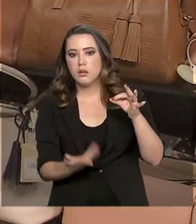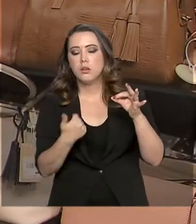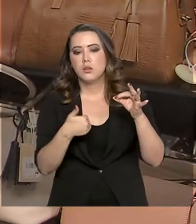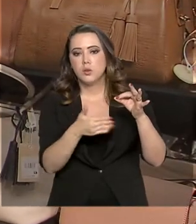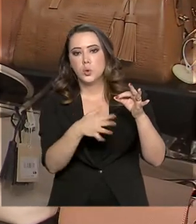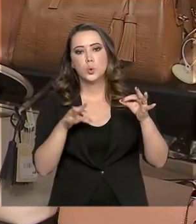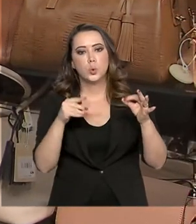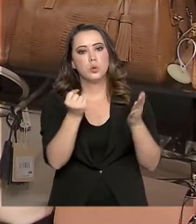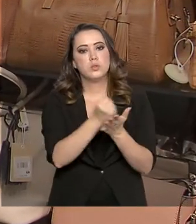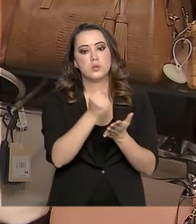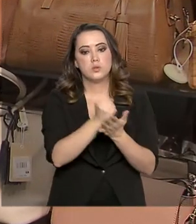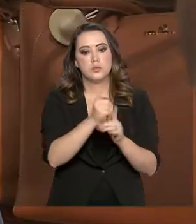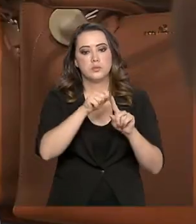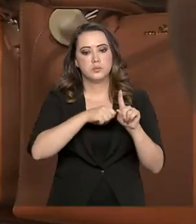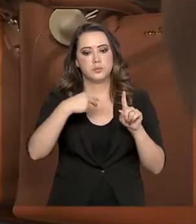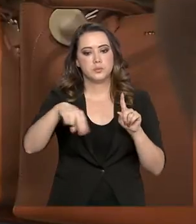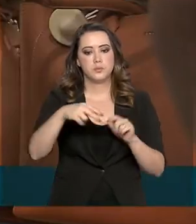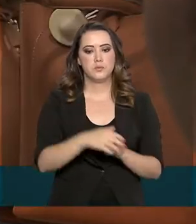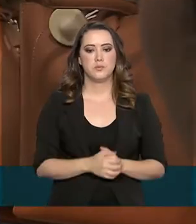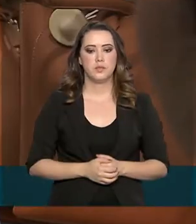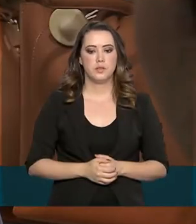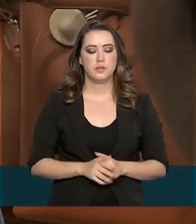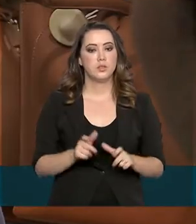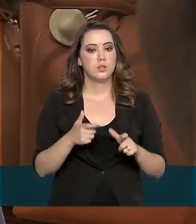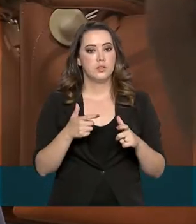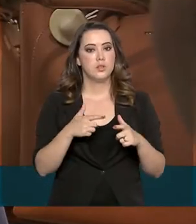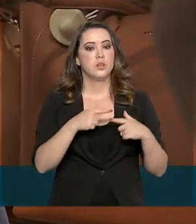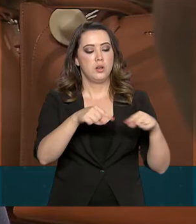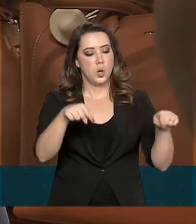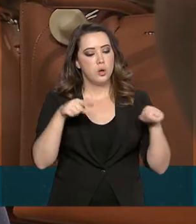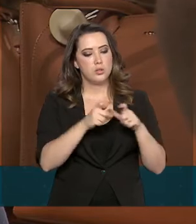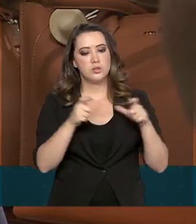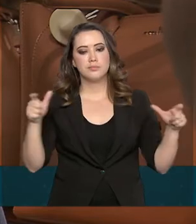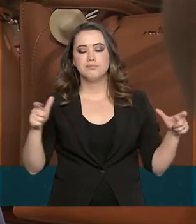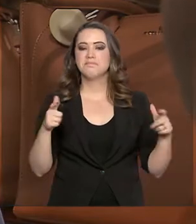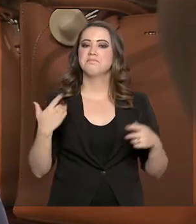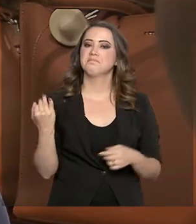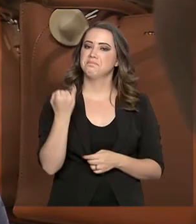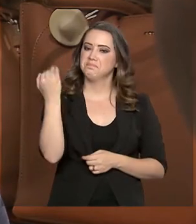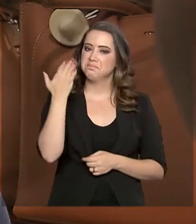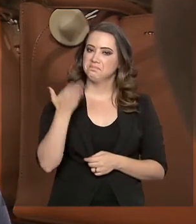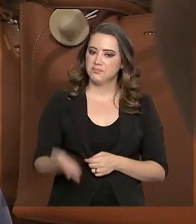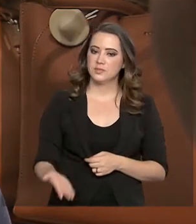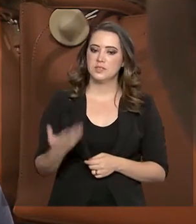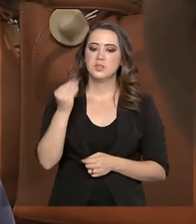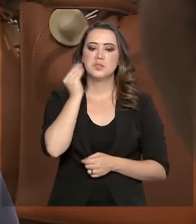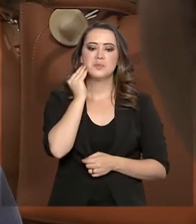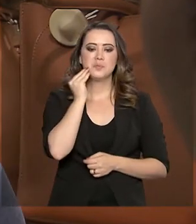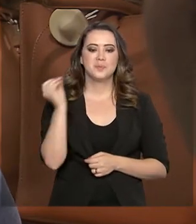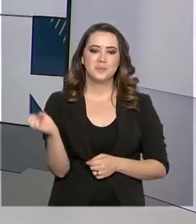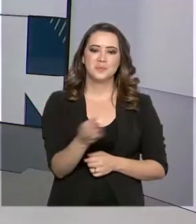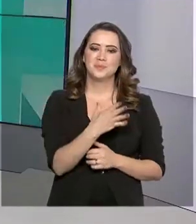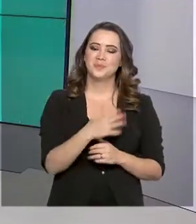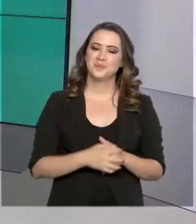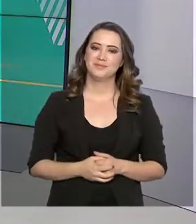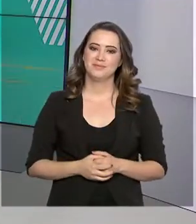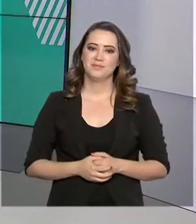contratadas em novembro. A loja vai crescer muito, muito mesmo. É uma experiência nova.